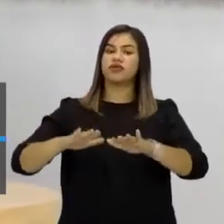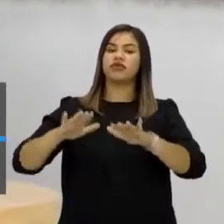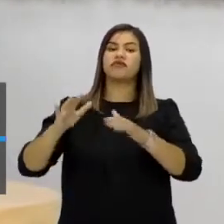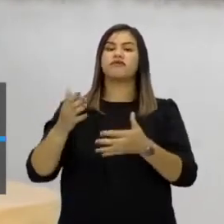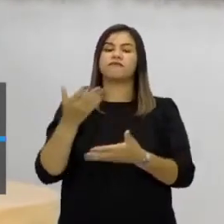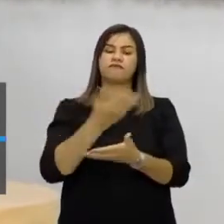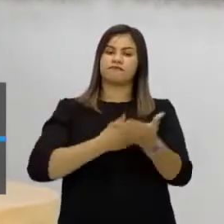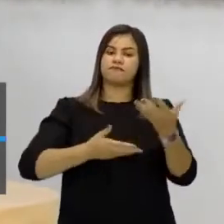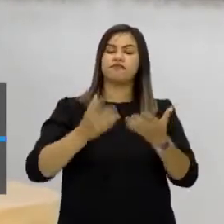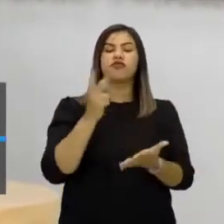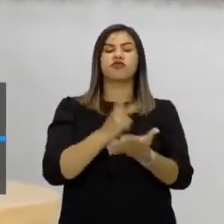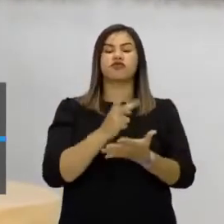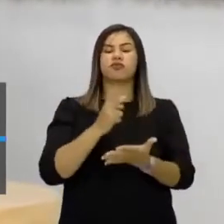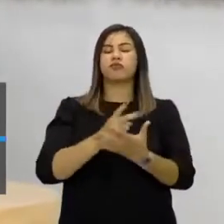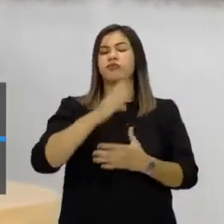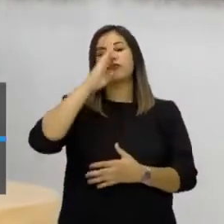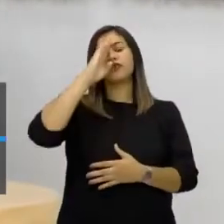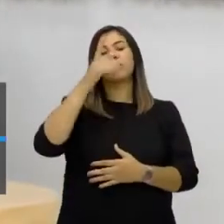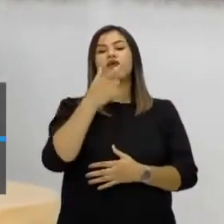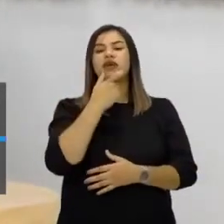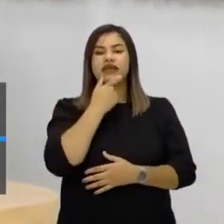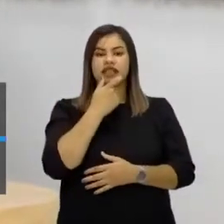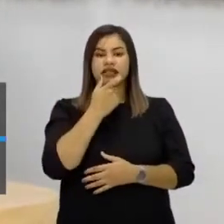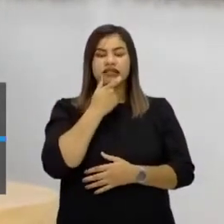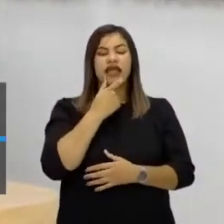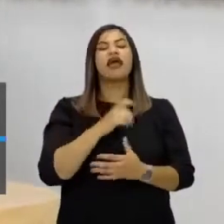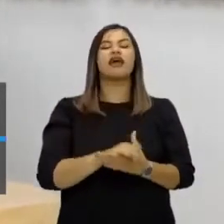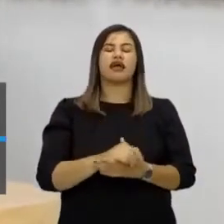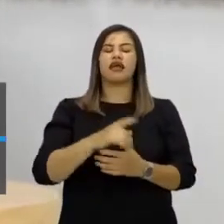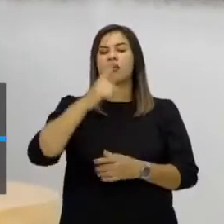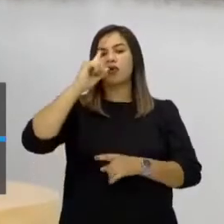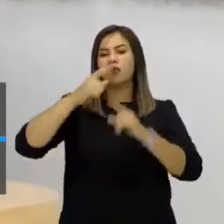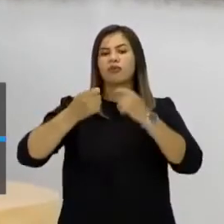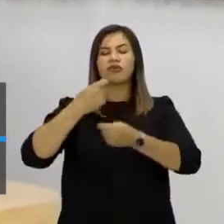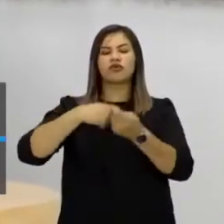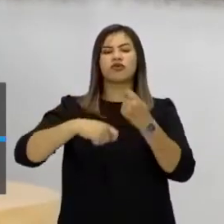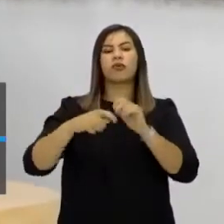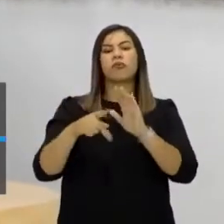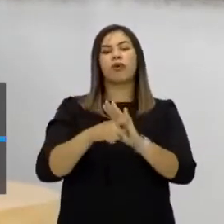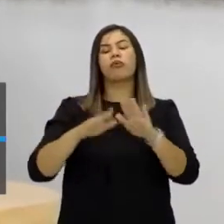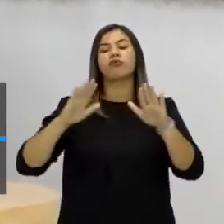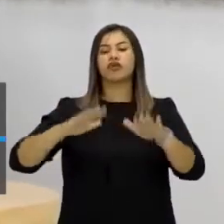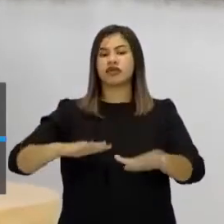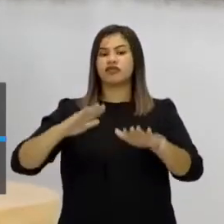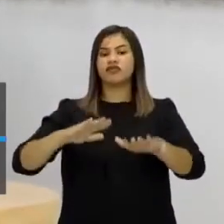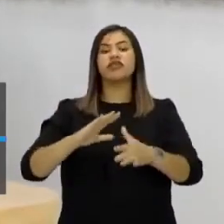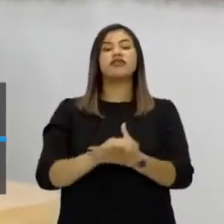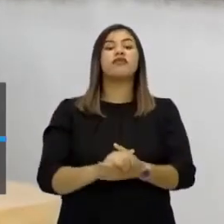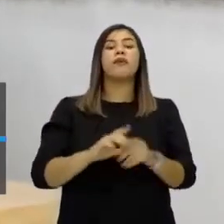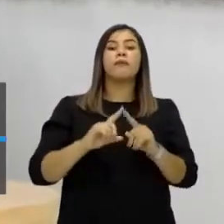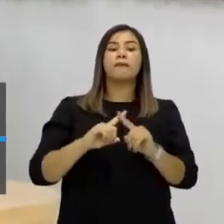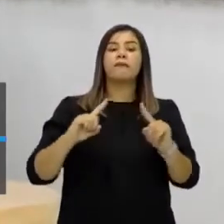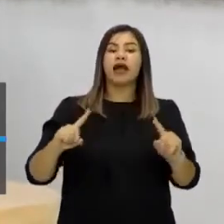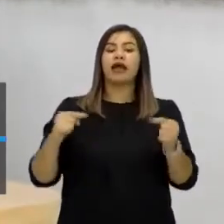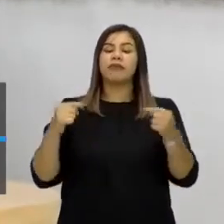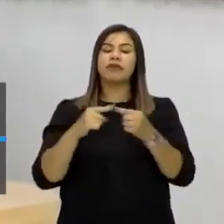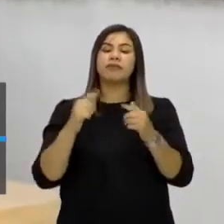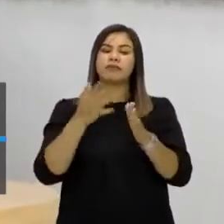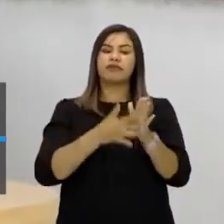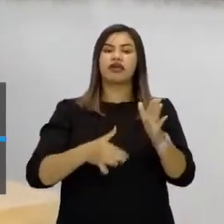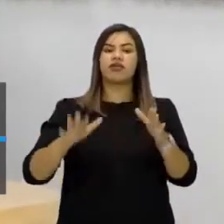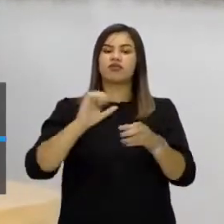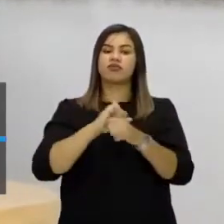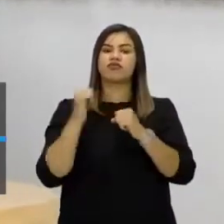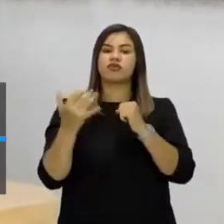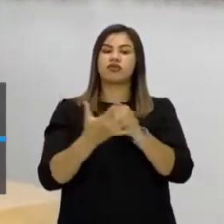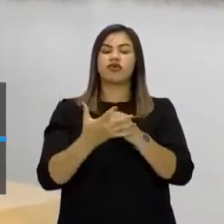Brasil e Inglaterra, que aí ele comanda a economia do Reino Unido. Mas é lógico que vem da pandemia, tudo